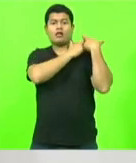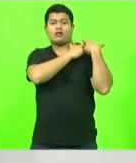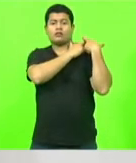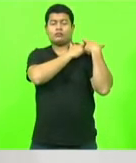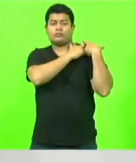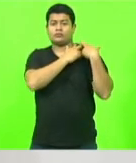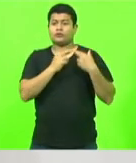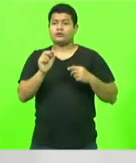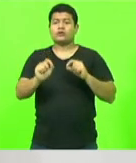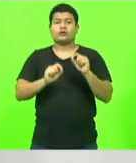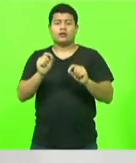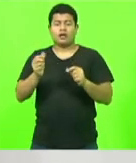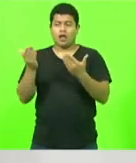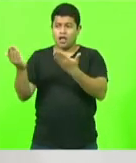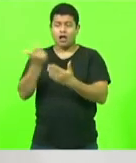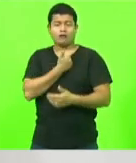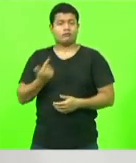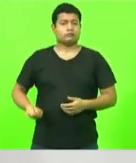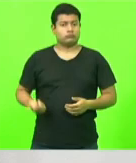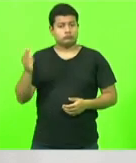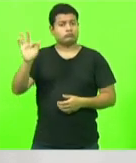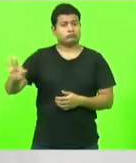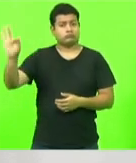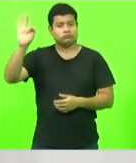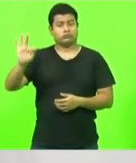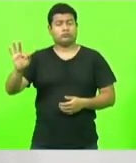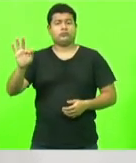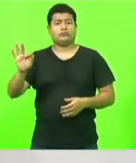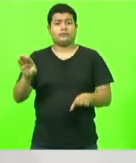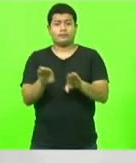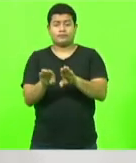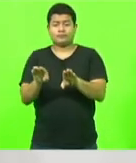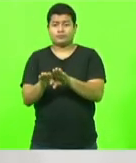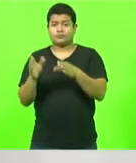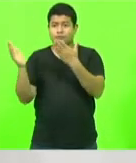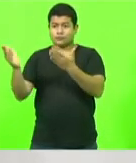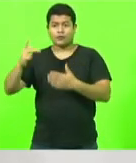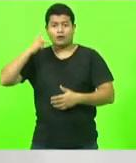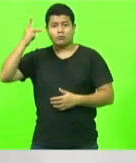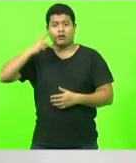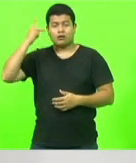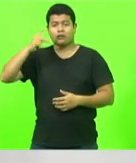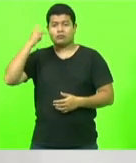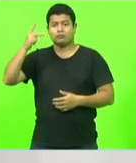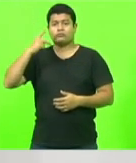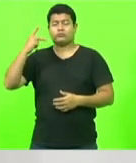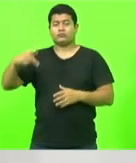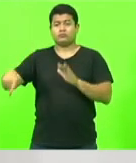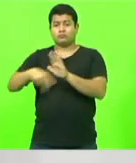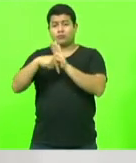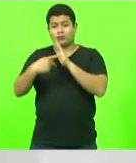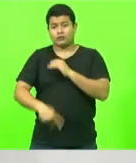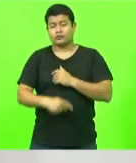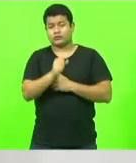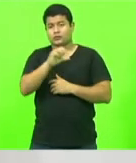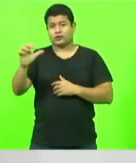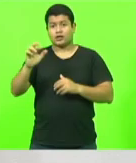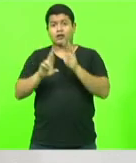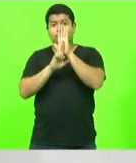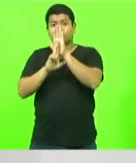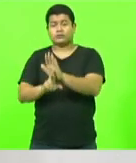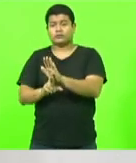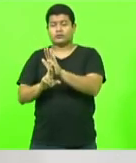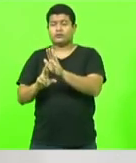não do governo do Estado. E aí também cabe aos parlamentares federais que representam o nosso Estado na esfera federal, sejam